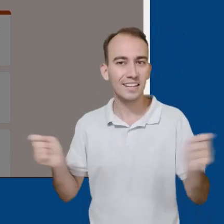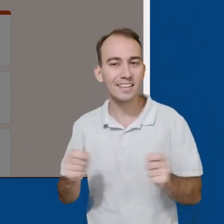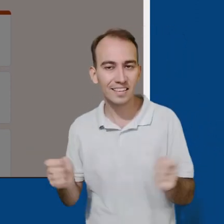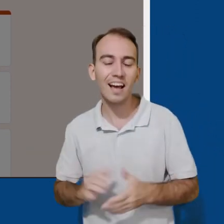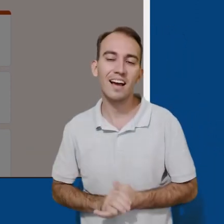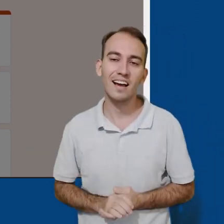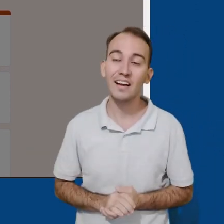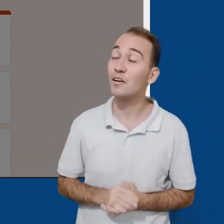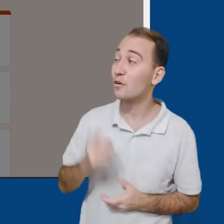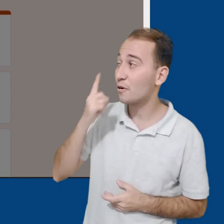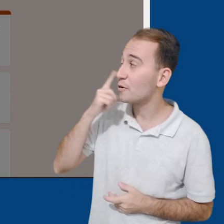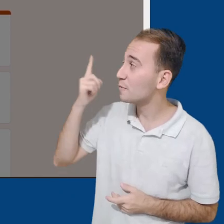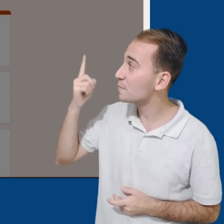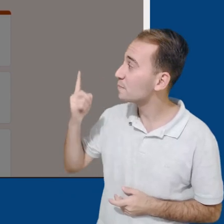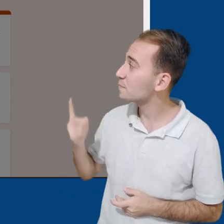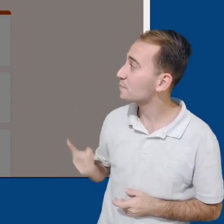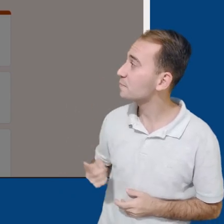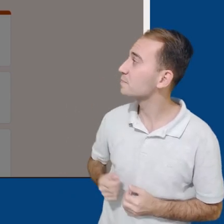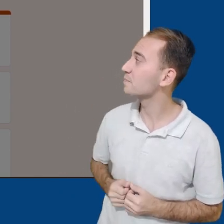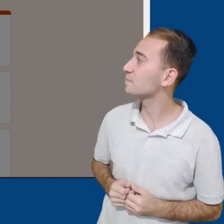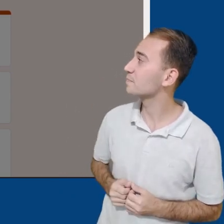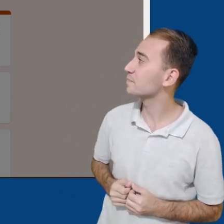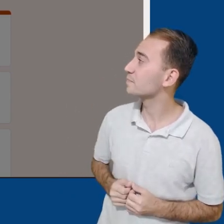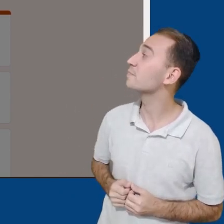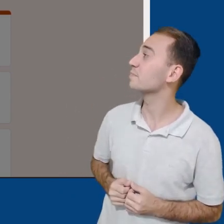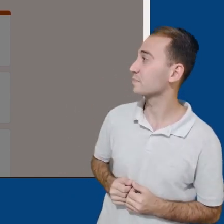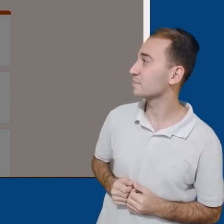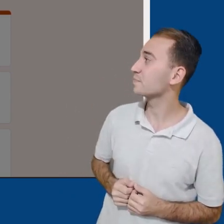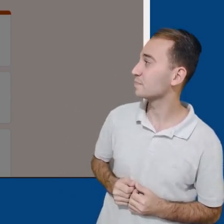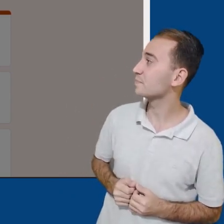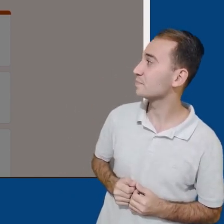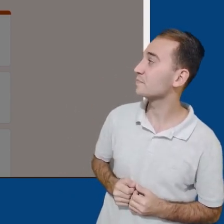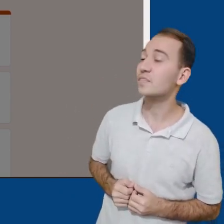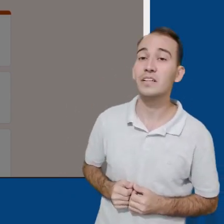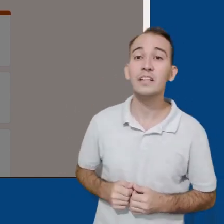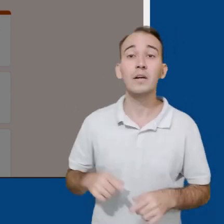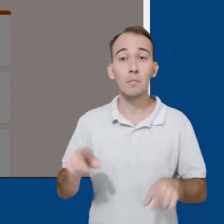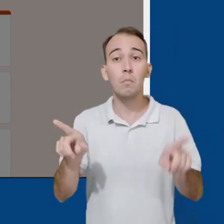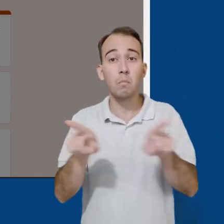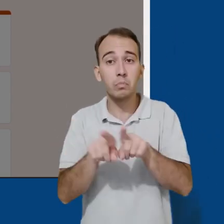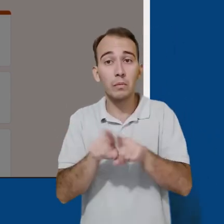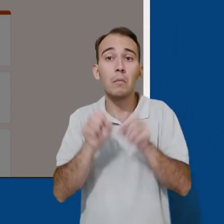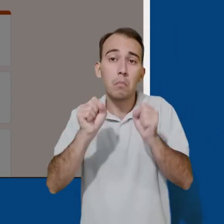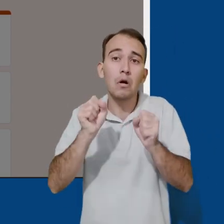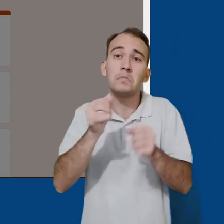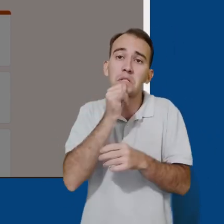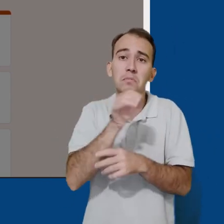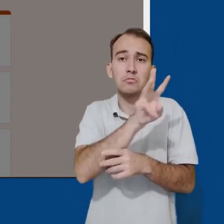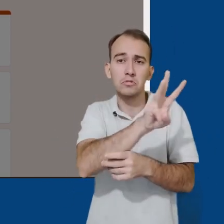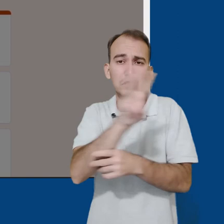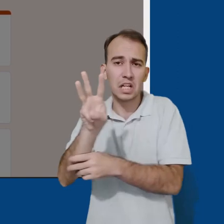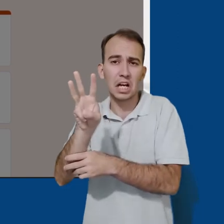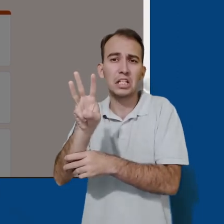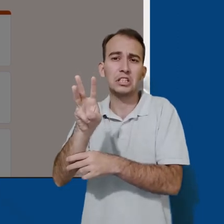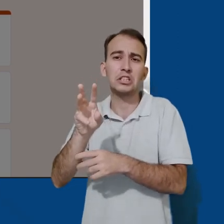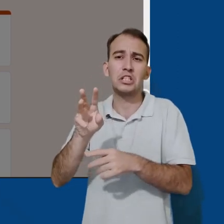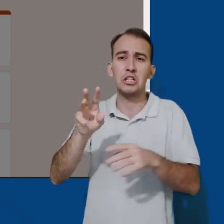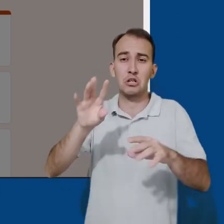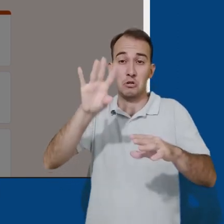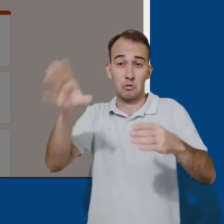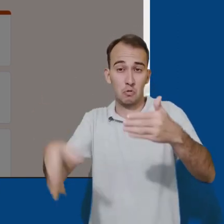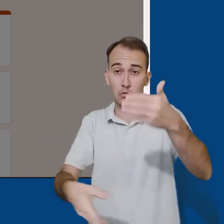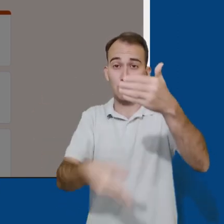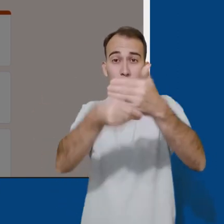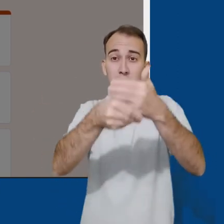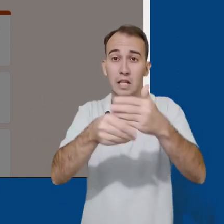compartilhamento e usar a URL curta para que fique mais esteticamente agradável ao enviar o link para outras pessoas. E temos a opção de